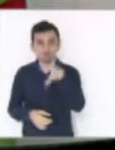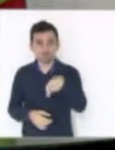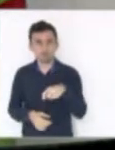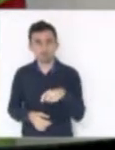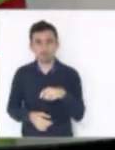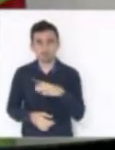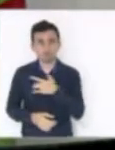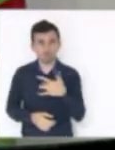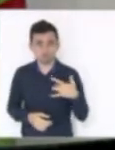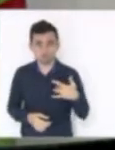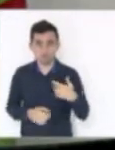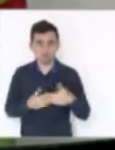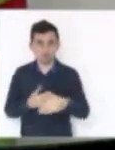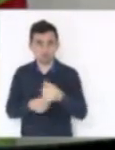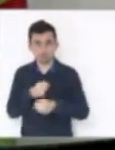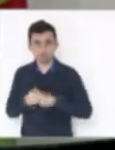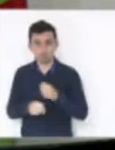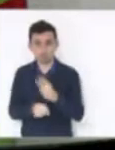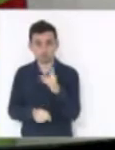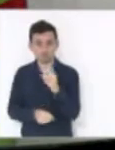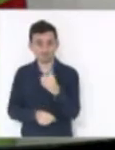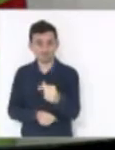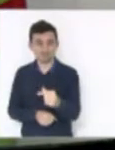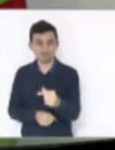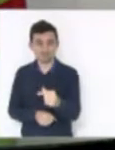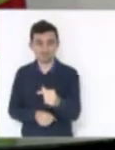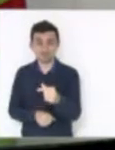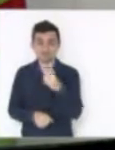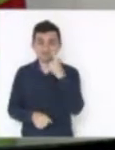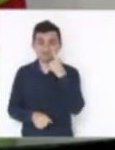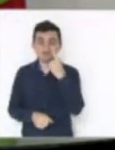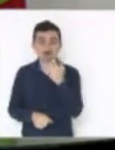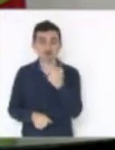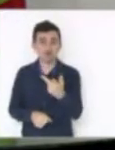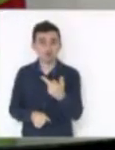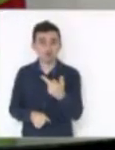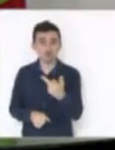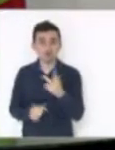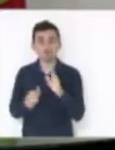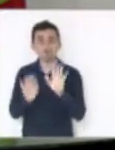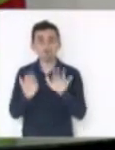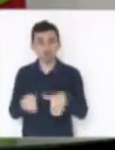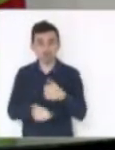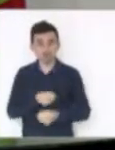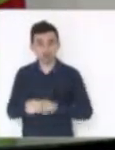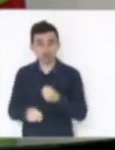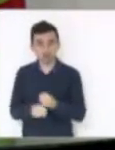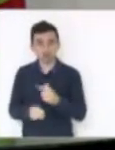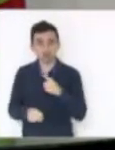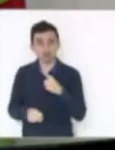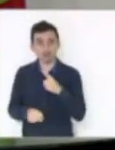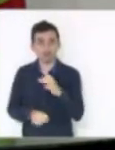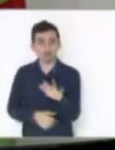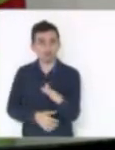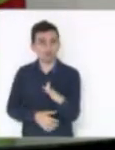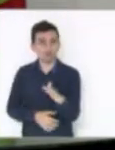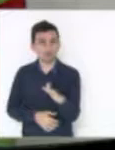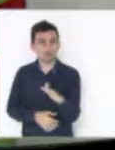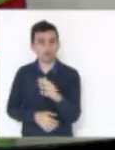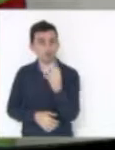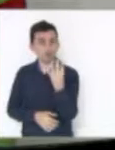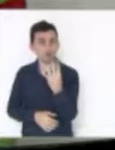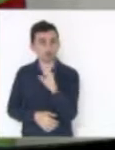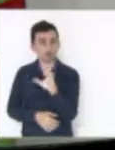2017, ainda assim, o saldo financeiro ao final deste ano seria de aproximadamente